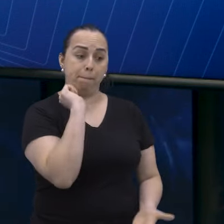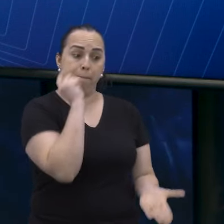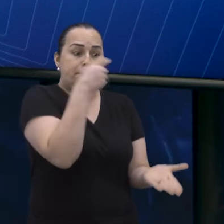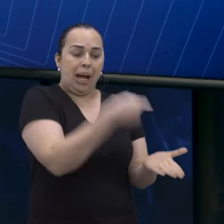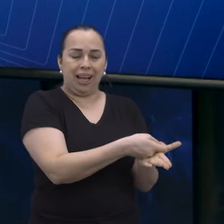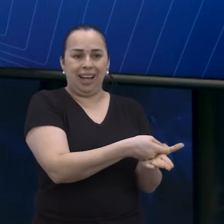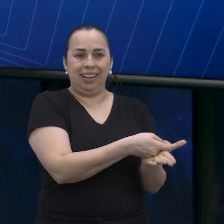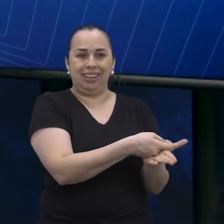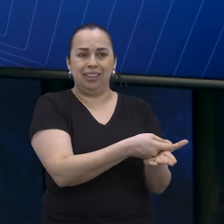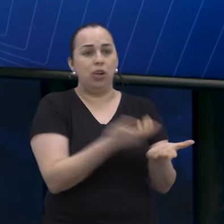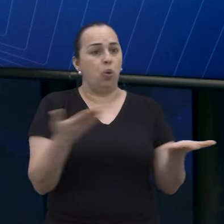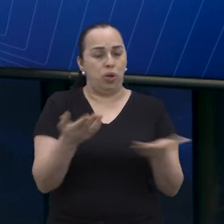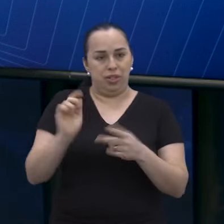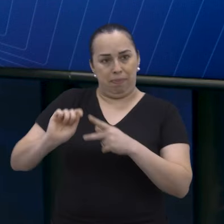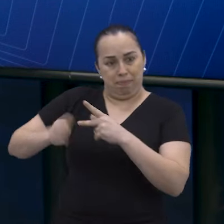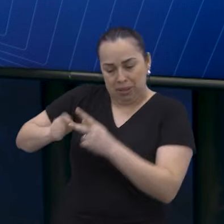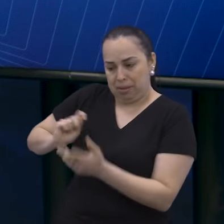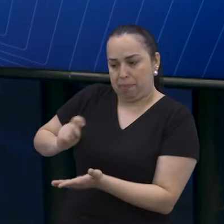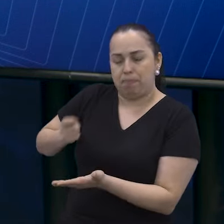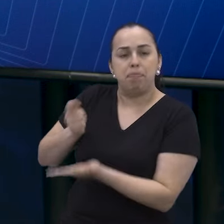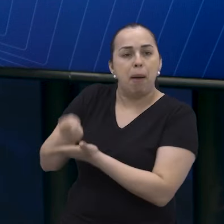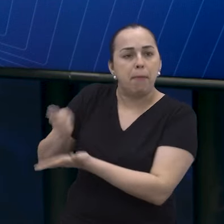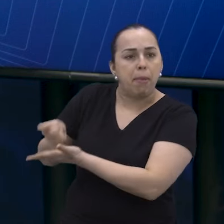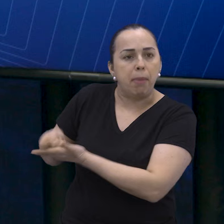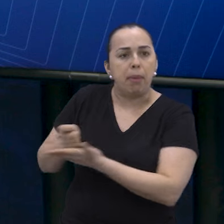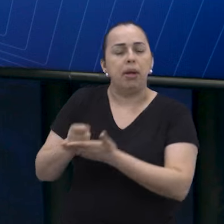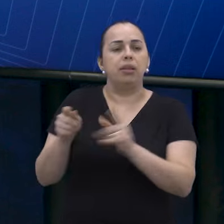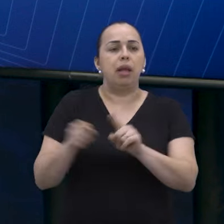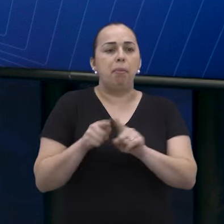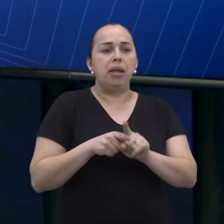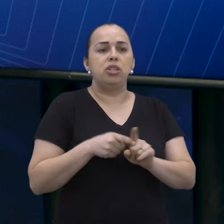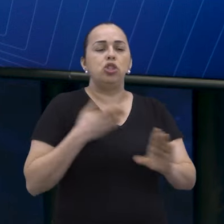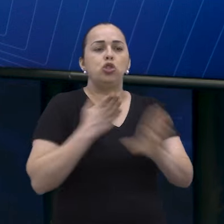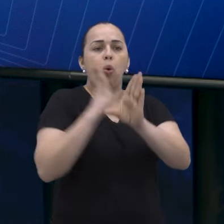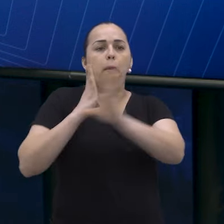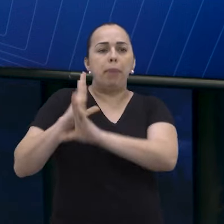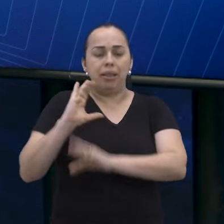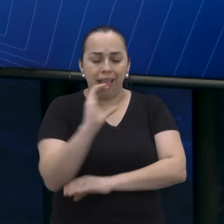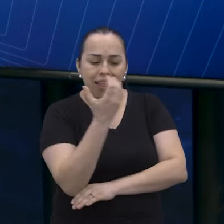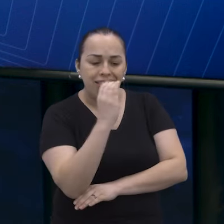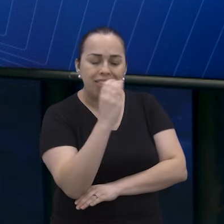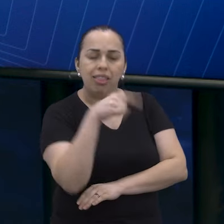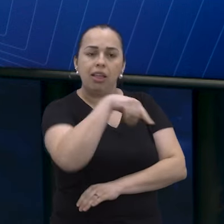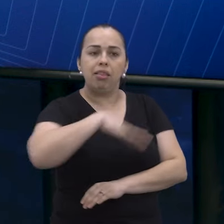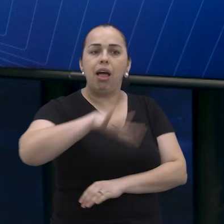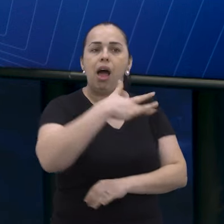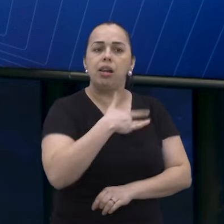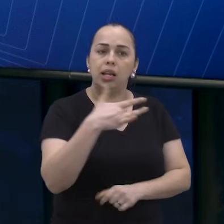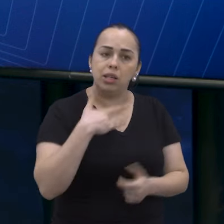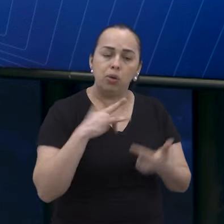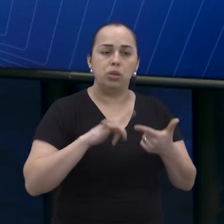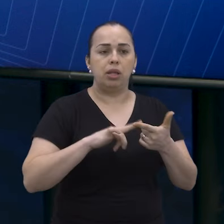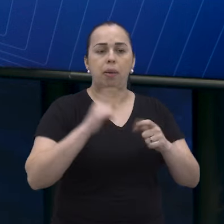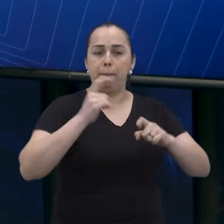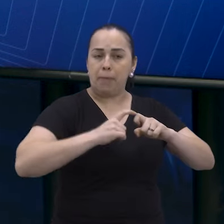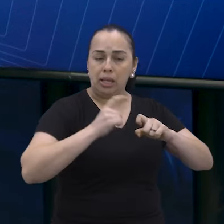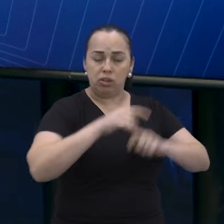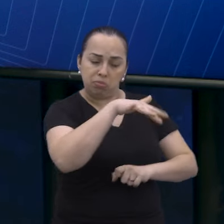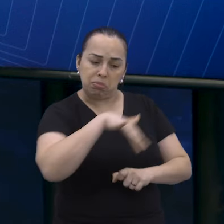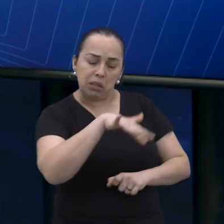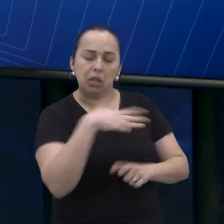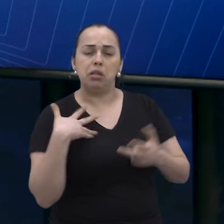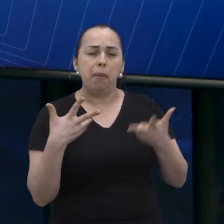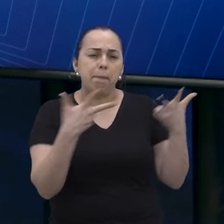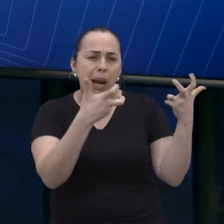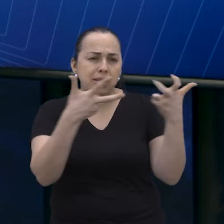facilitadas que a gente tem hoje no comércio, nas descobertas científicas que a gente tem hoje dentro da área da saúde e da medicina. Então você